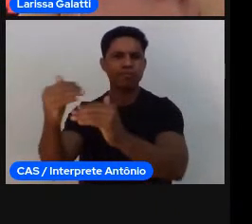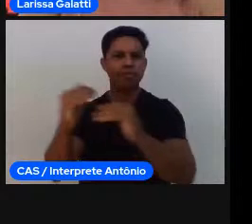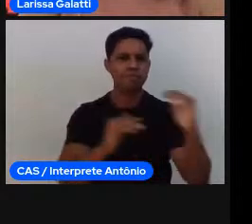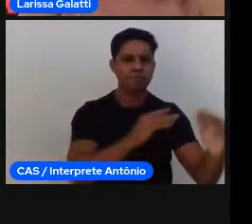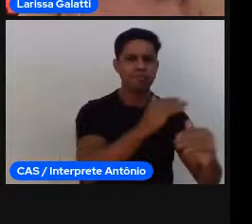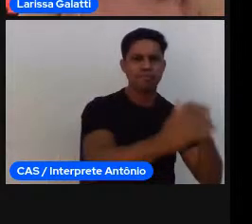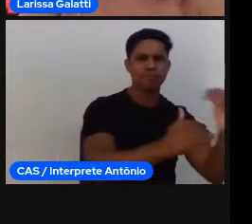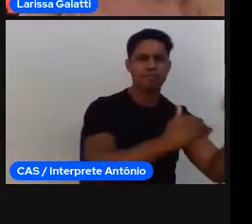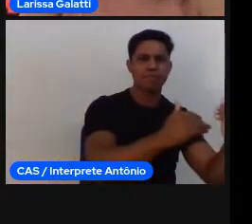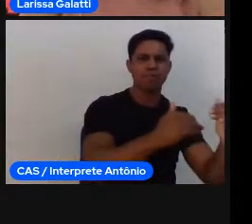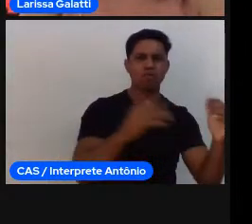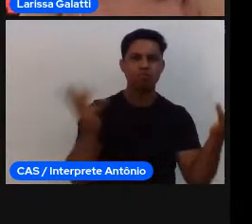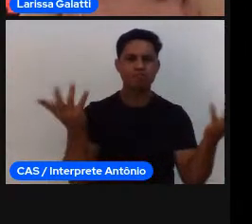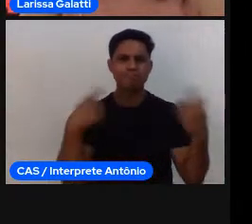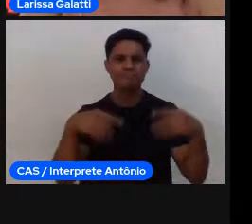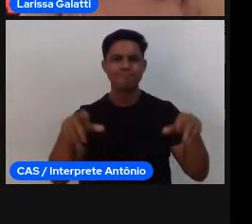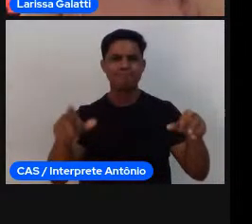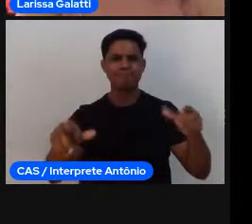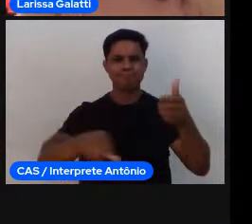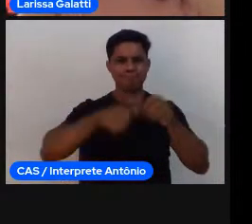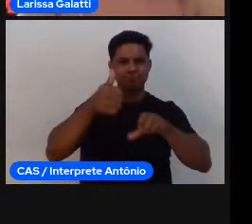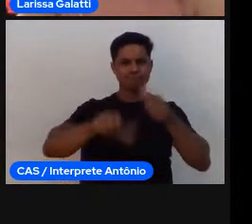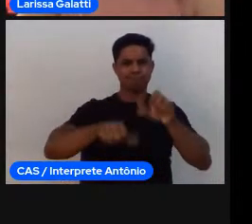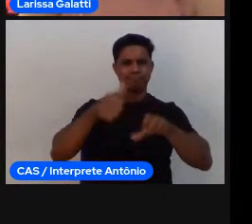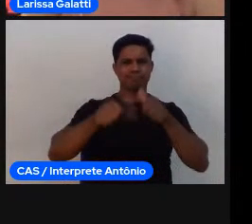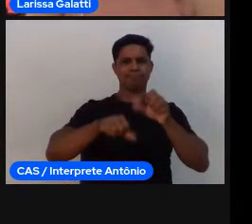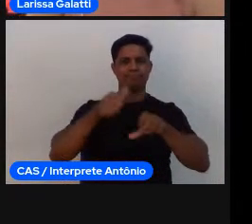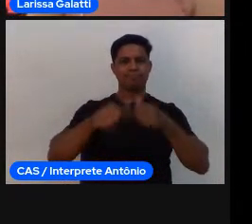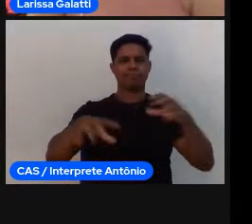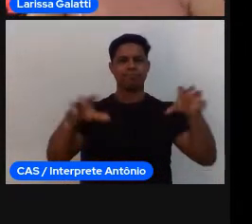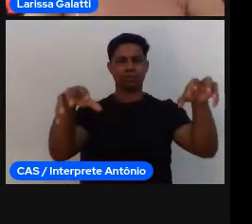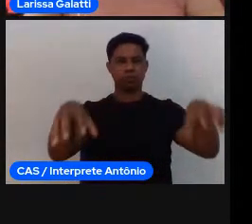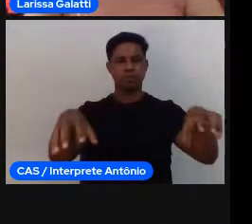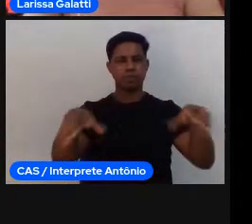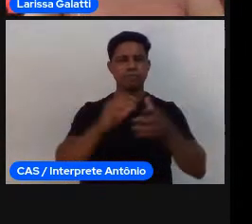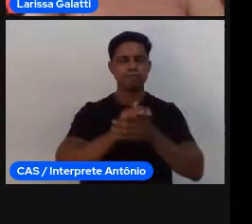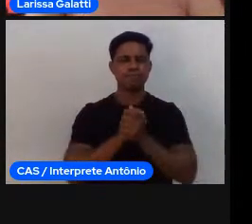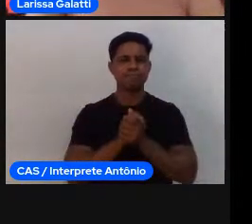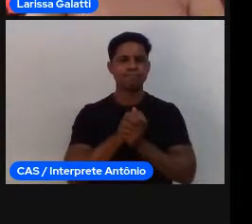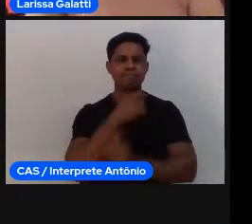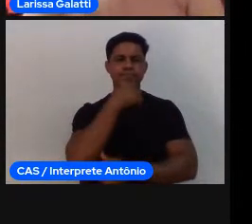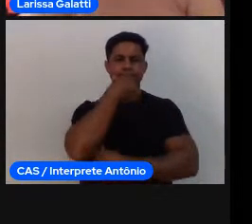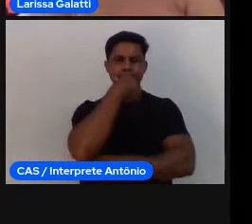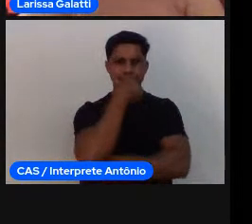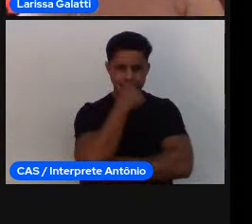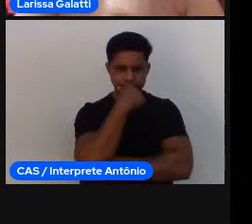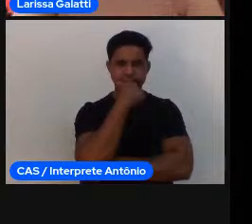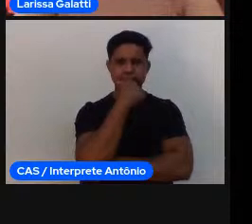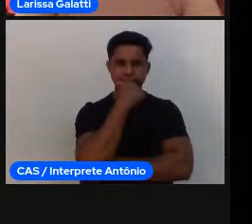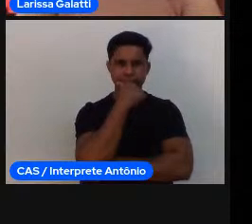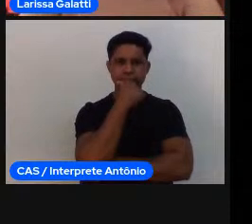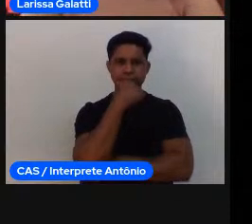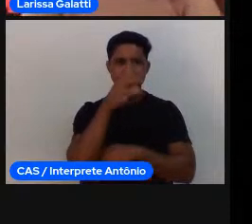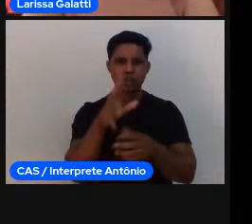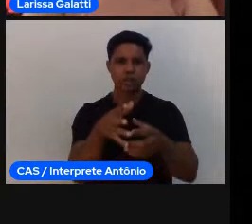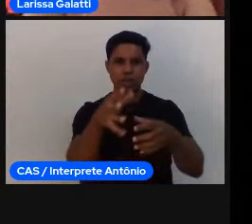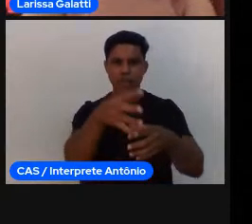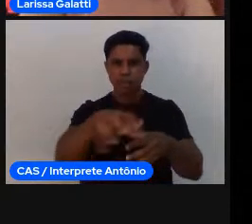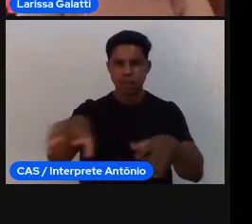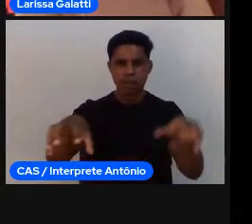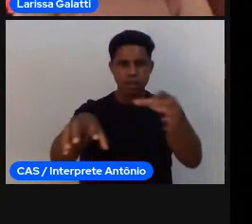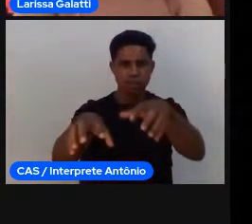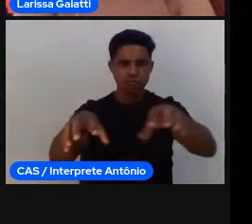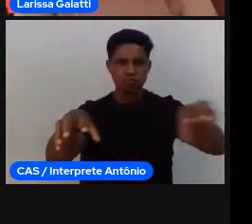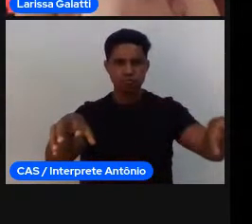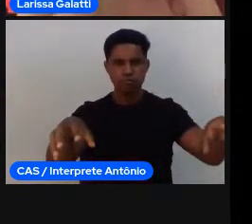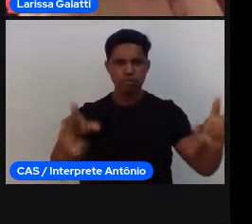necessariamente o drible o drible é o recurso pra isso né eu quero ver se ele é capaz de dividir a defesa que é o princípio que eu tô trabalhando e aí eu